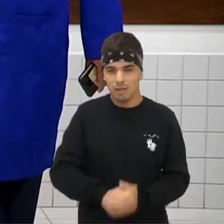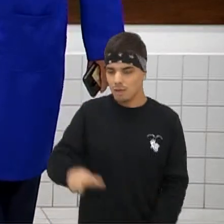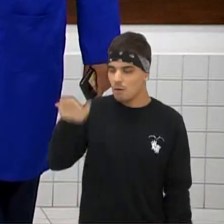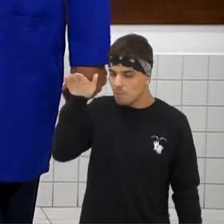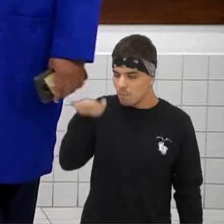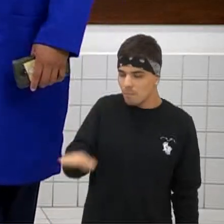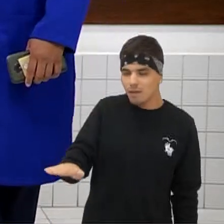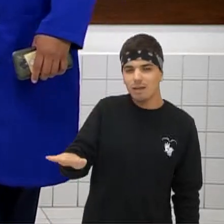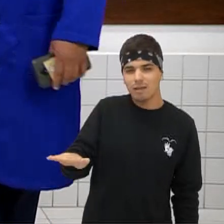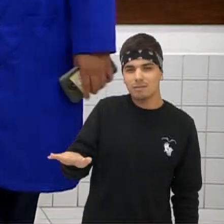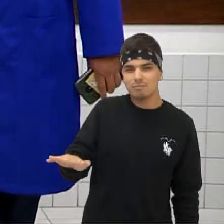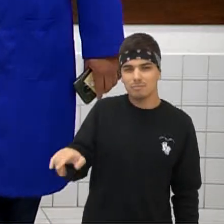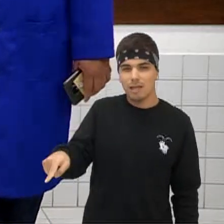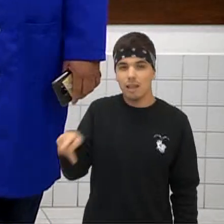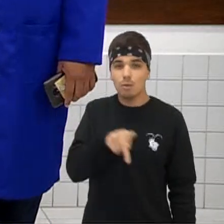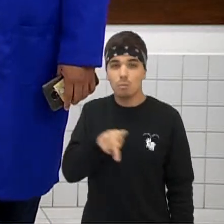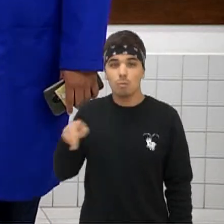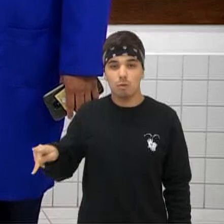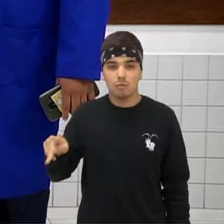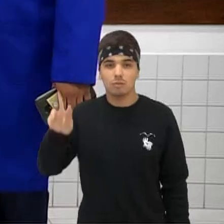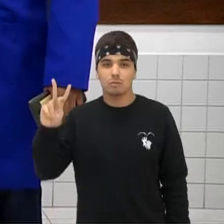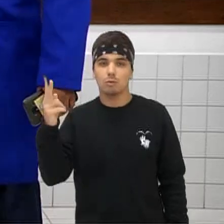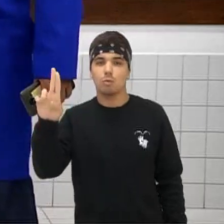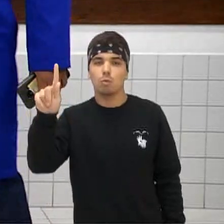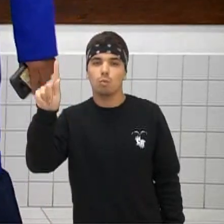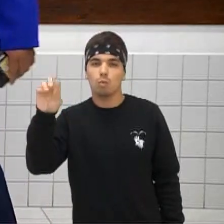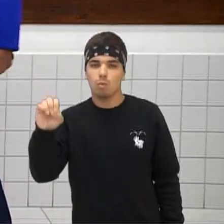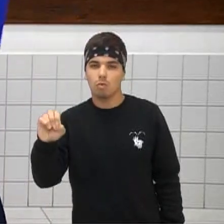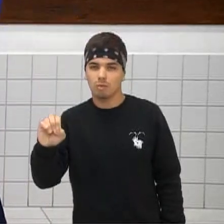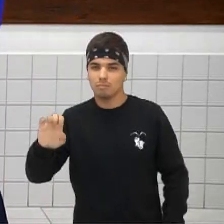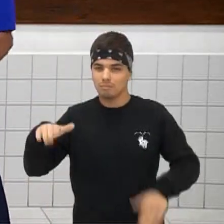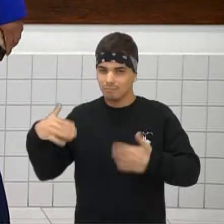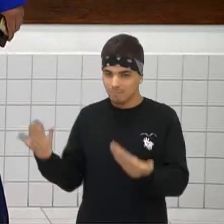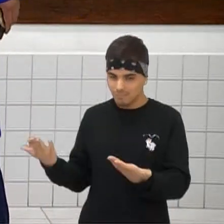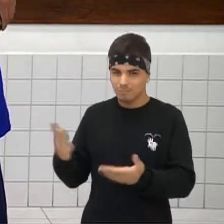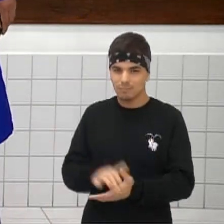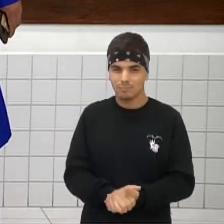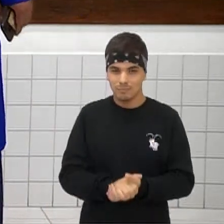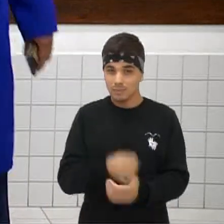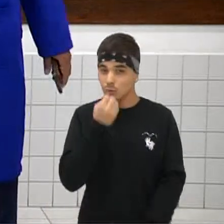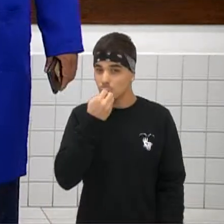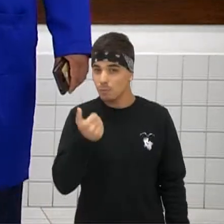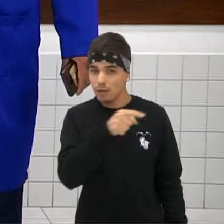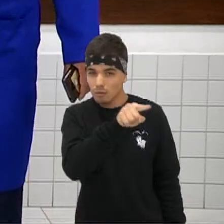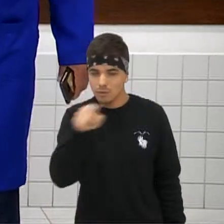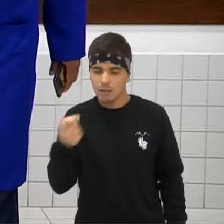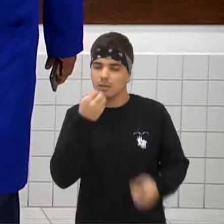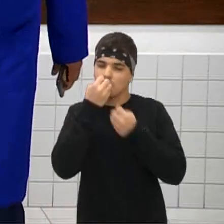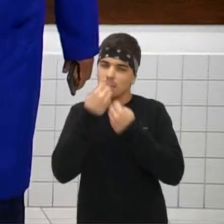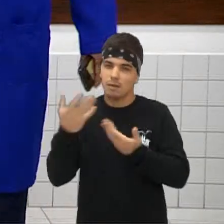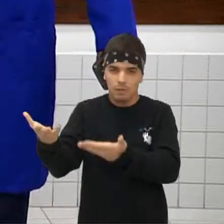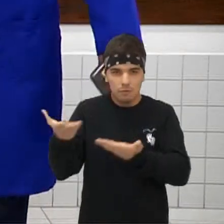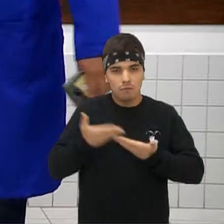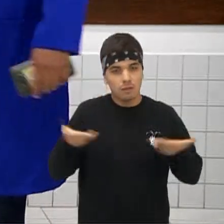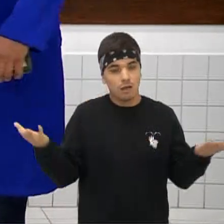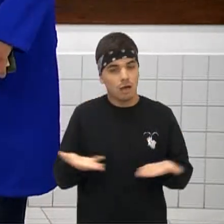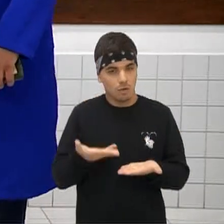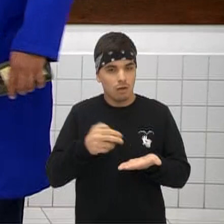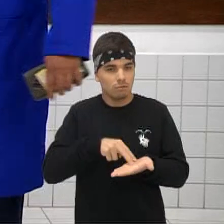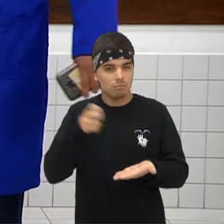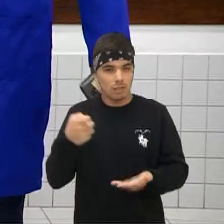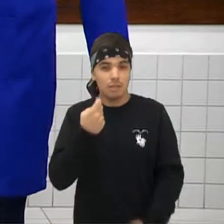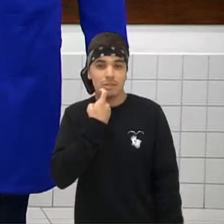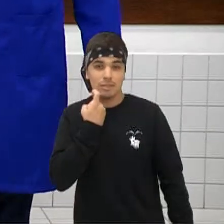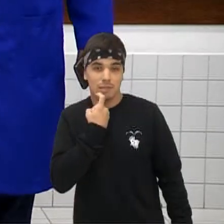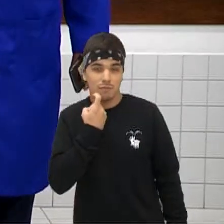pequeno cacaroto, ele professor Hugo Valeu Gustavão, firme e forte galera, sejam todos muito bem vindos nessa nossa manhã de sexta